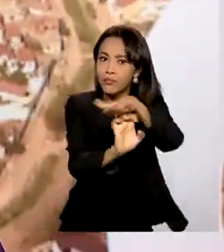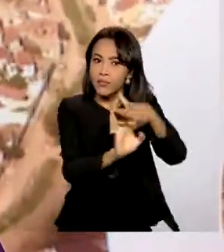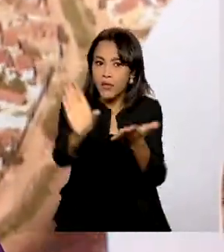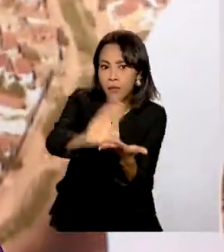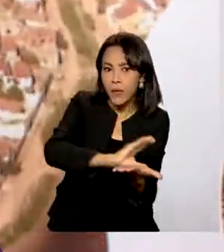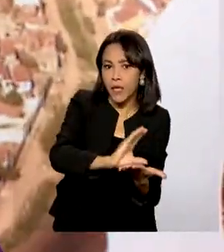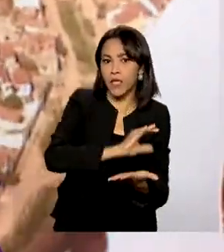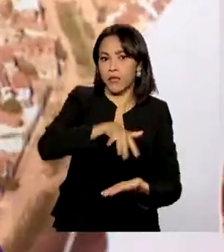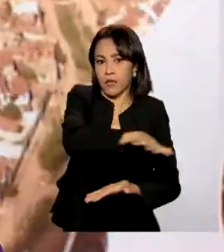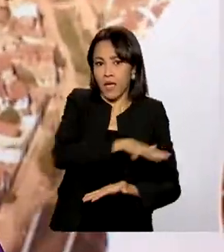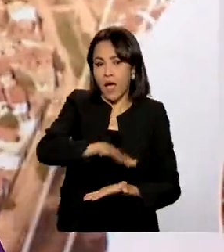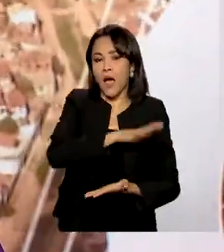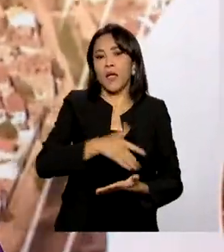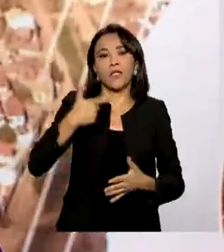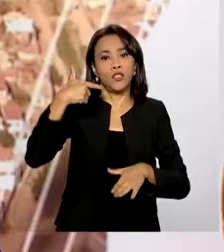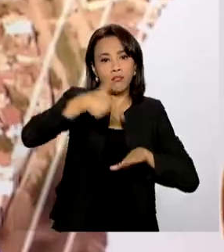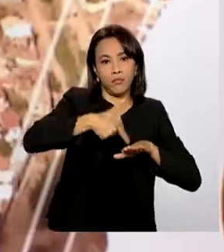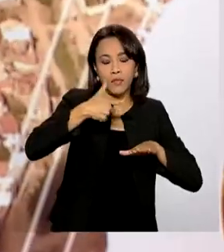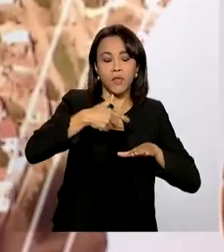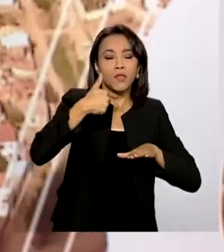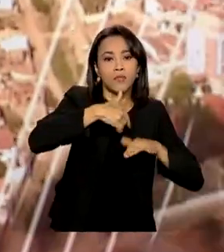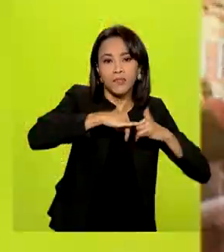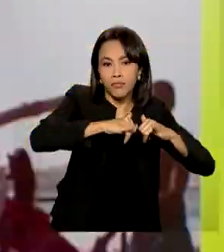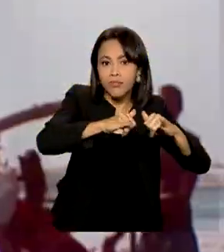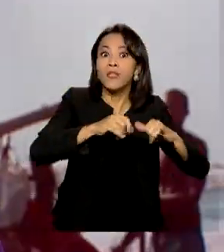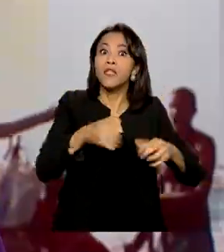eficiência no setor de energia, vai aumentar a geração de empregos.